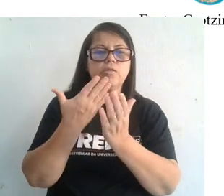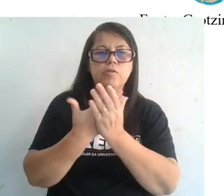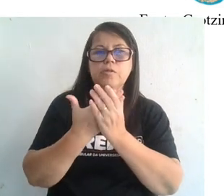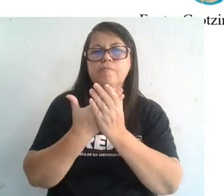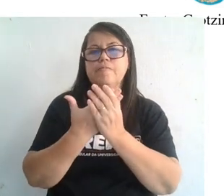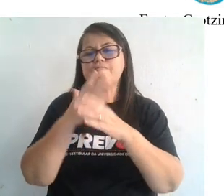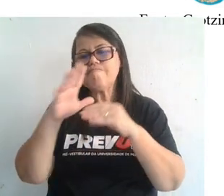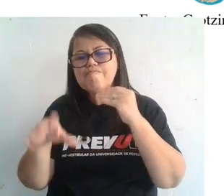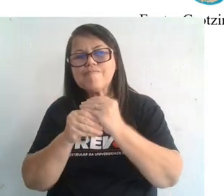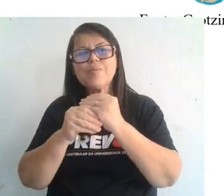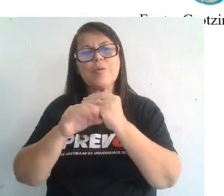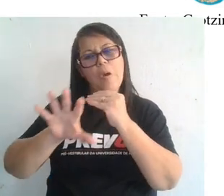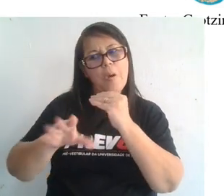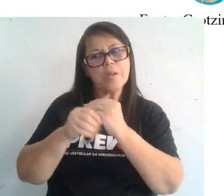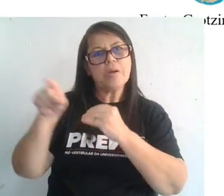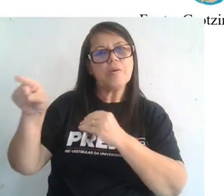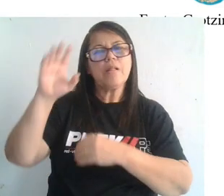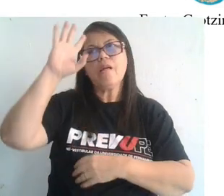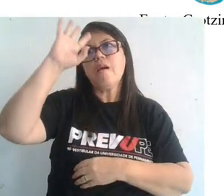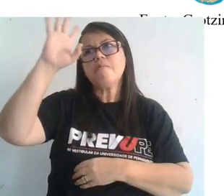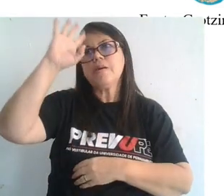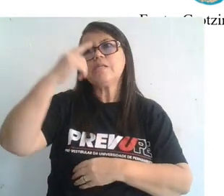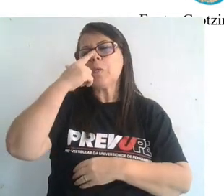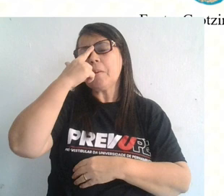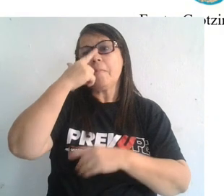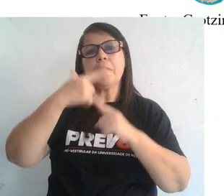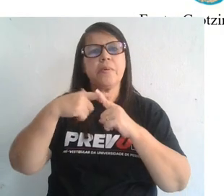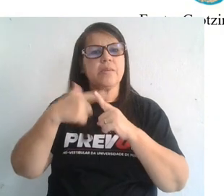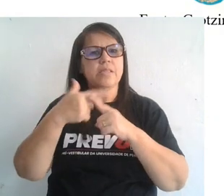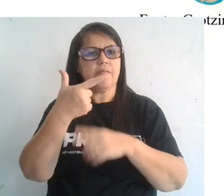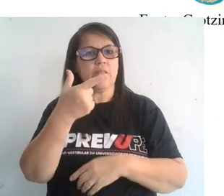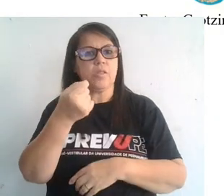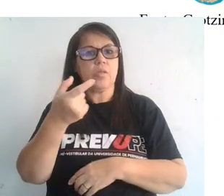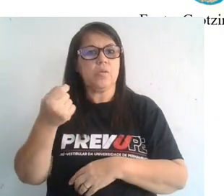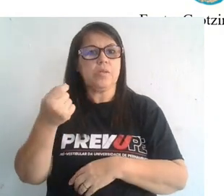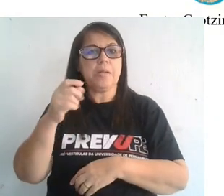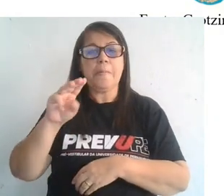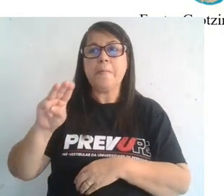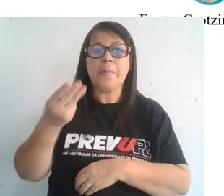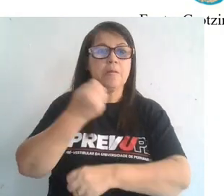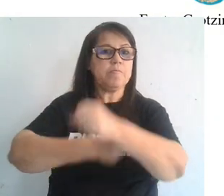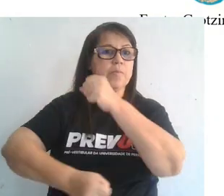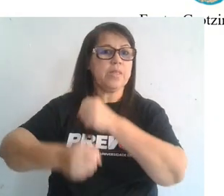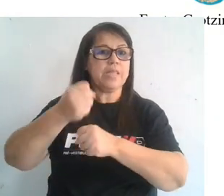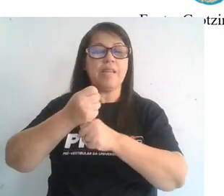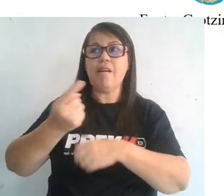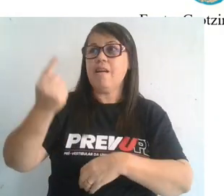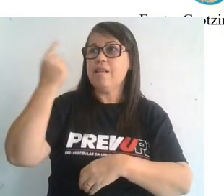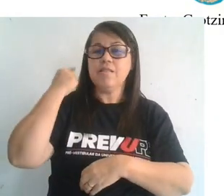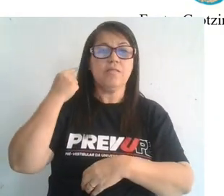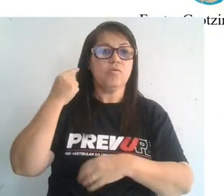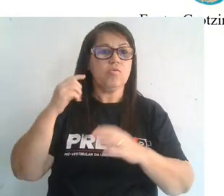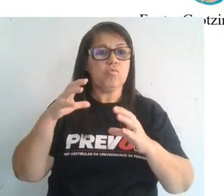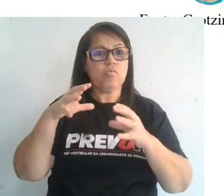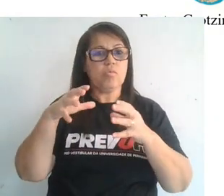completar aquilo que Wegener imaginava, que há 200 milhões de anos, todas as massas de terras estavam